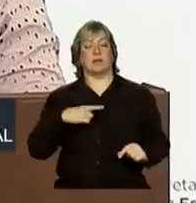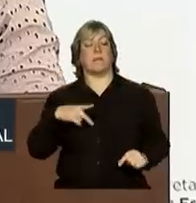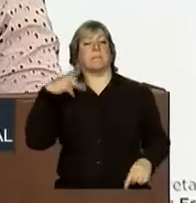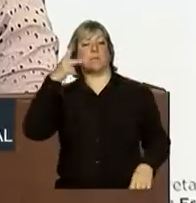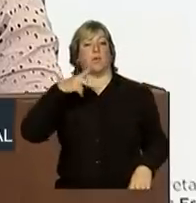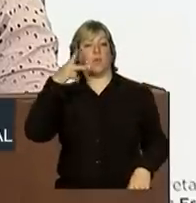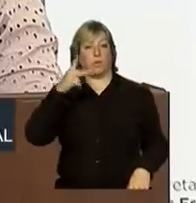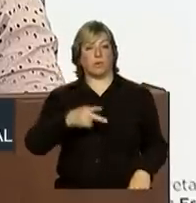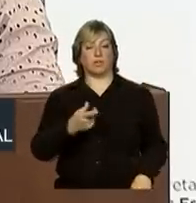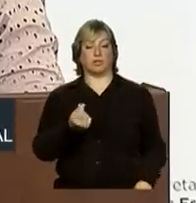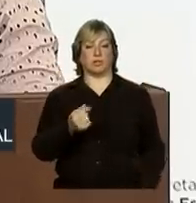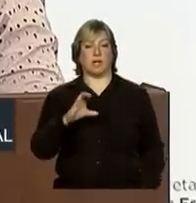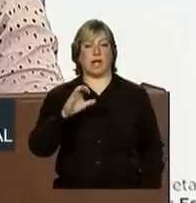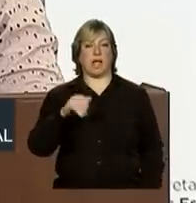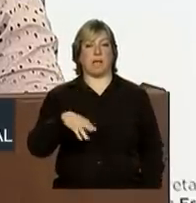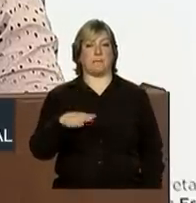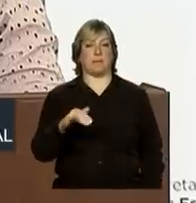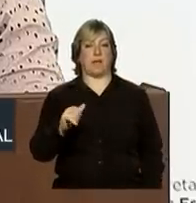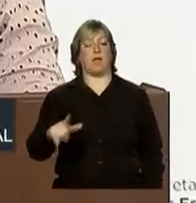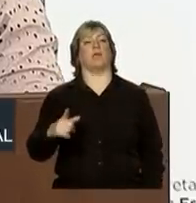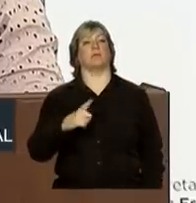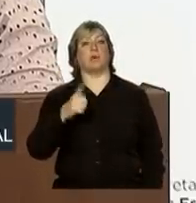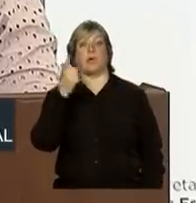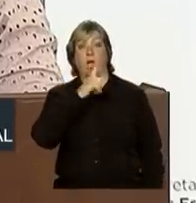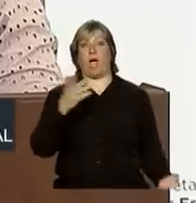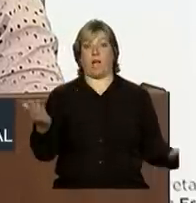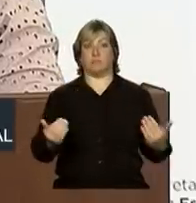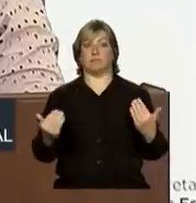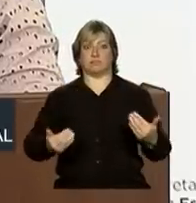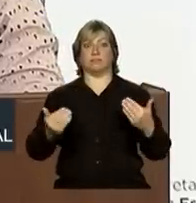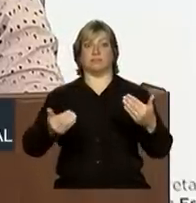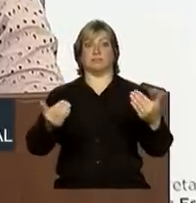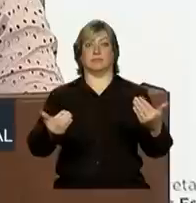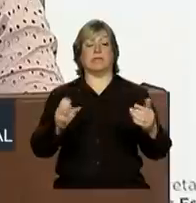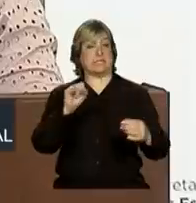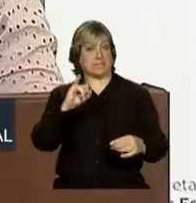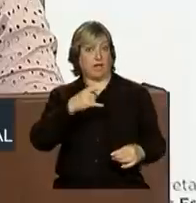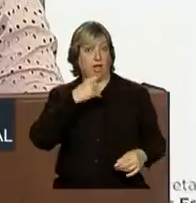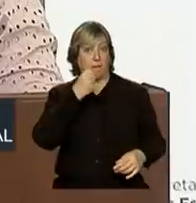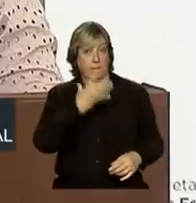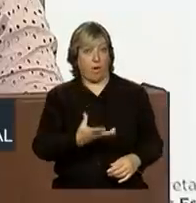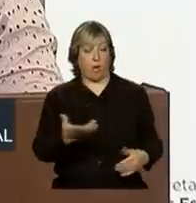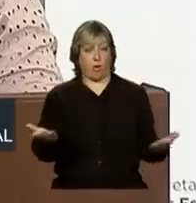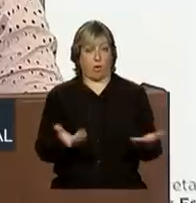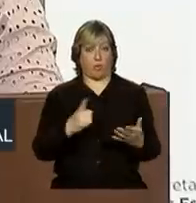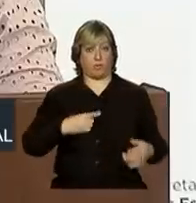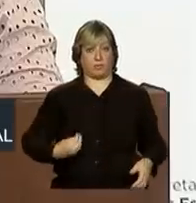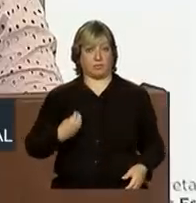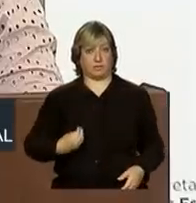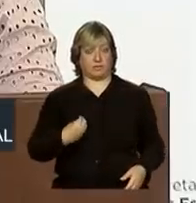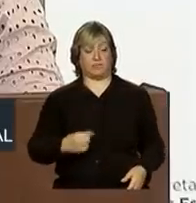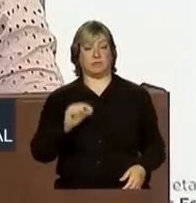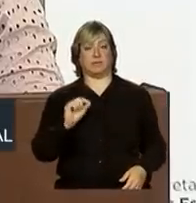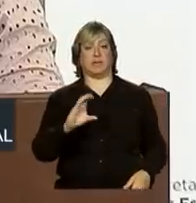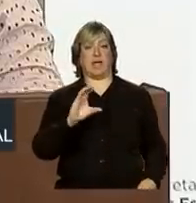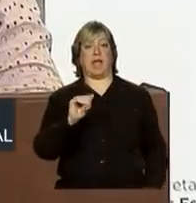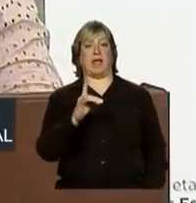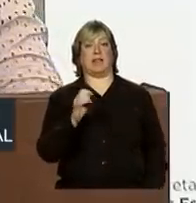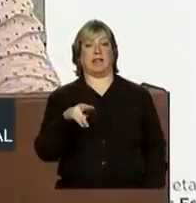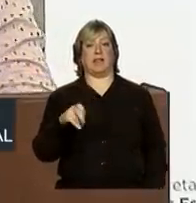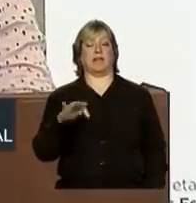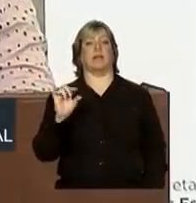ganharam espaço na agenda. Se foi exitosa a operação realizada com a caderneta de poupança,